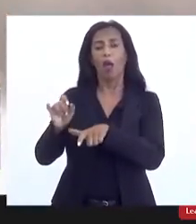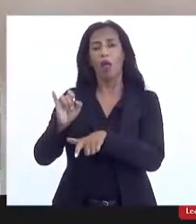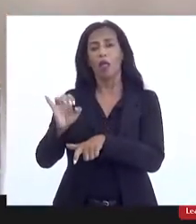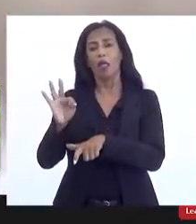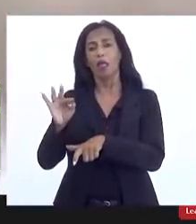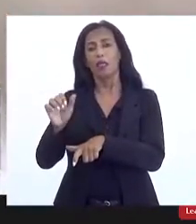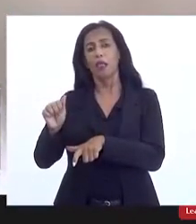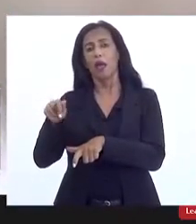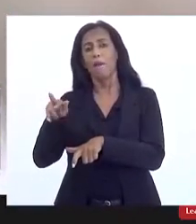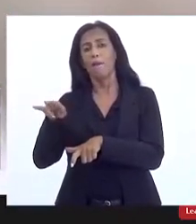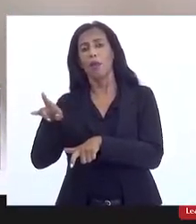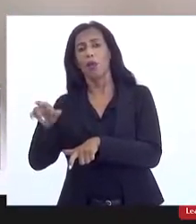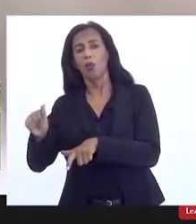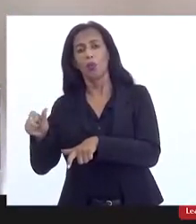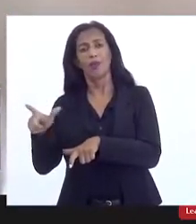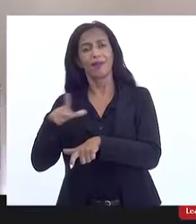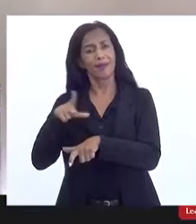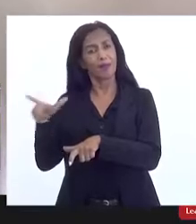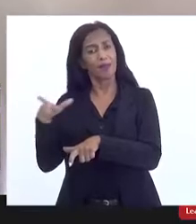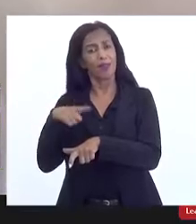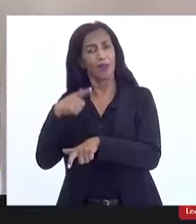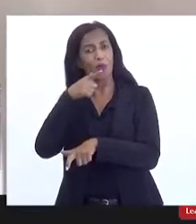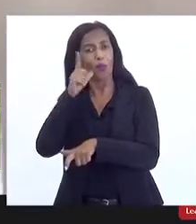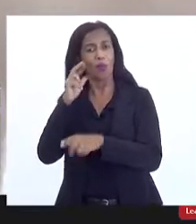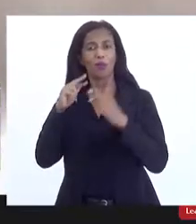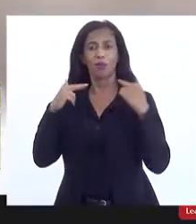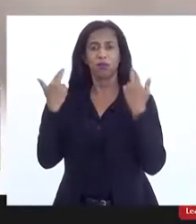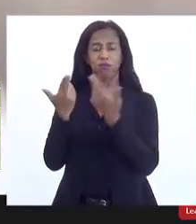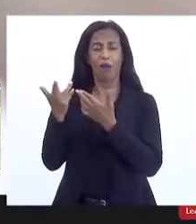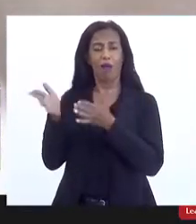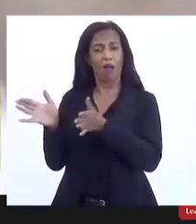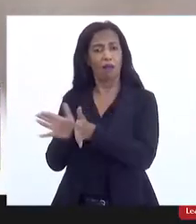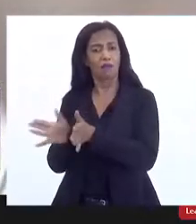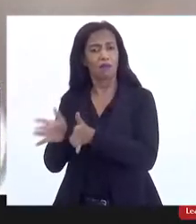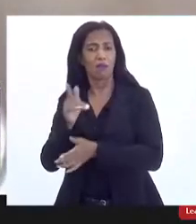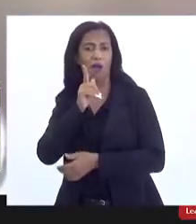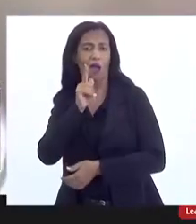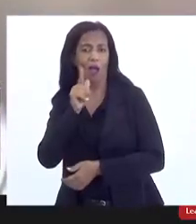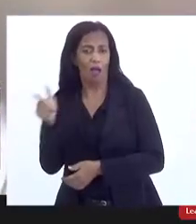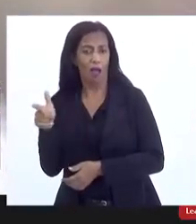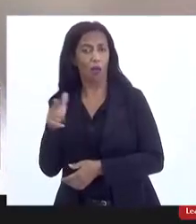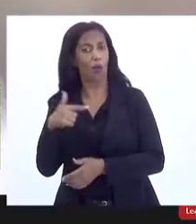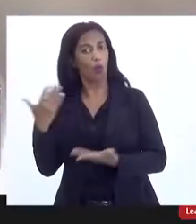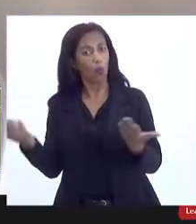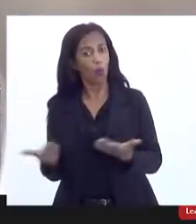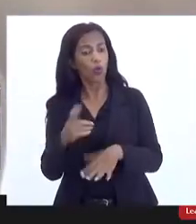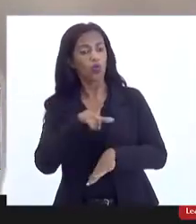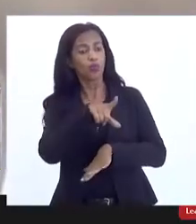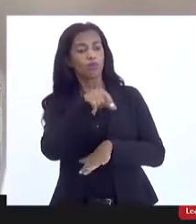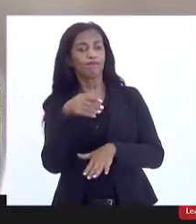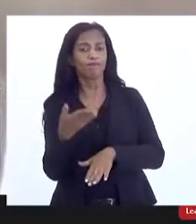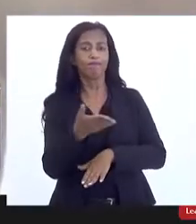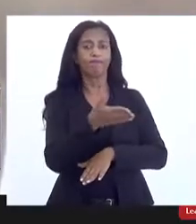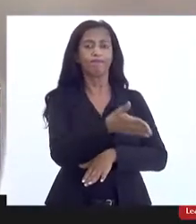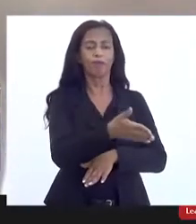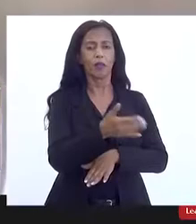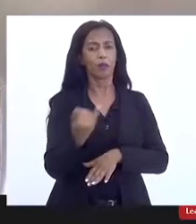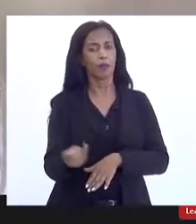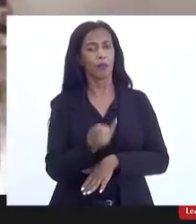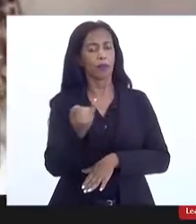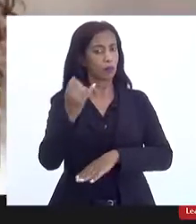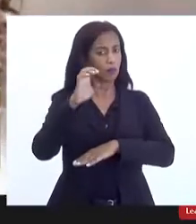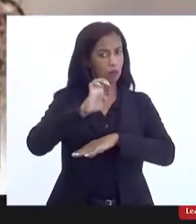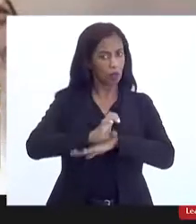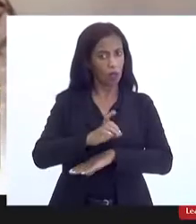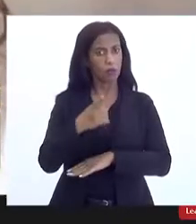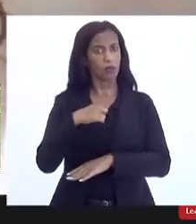mobilização por conta do acesso à água. Então, aqui recortamos uma região importante do nosso Estado, que